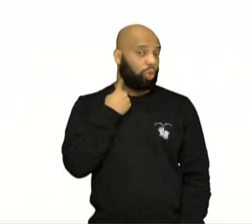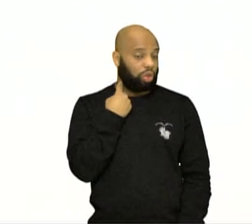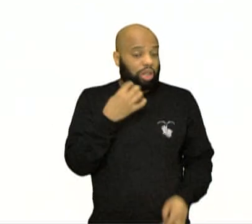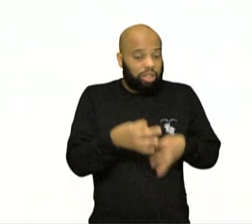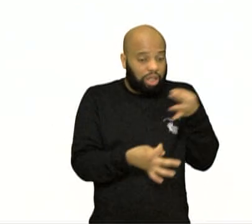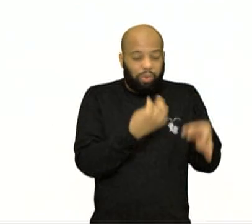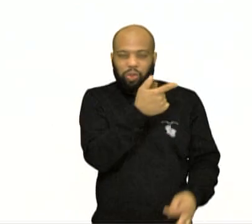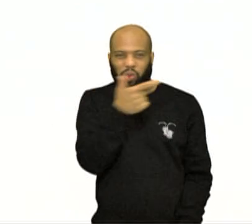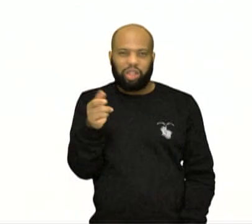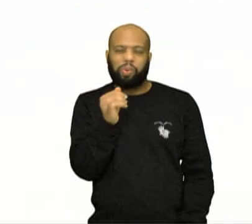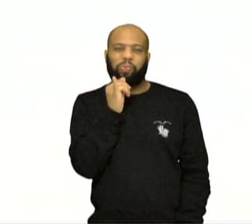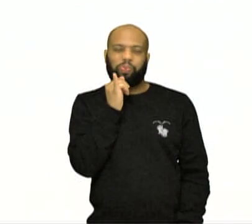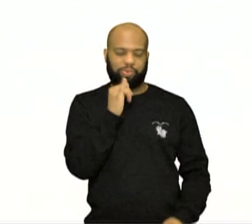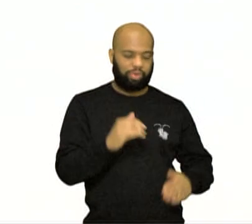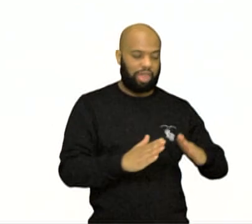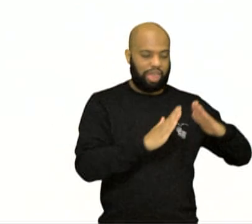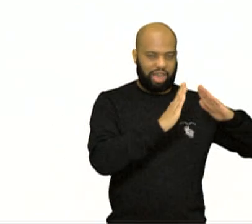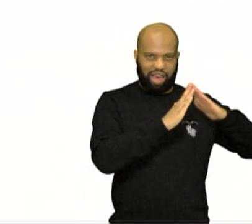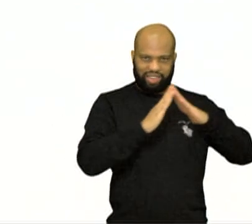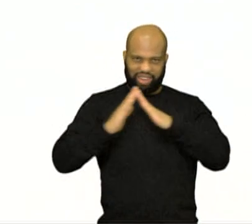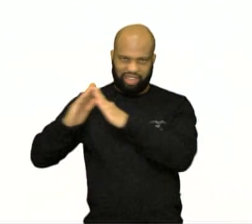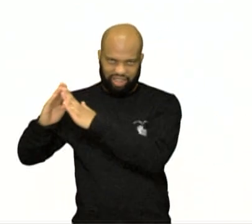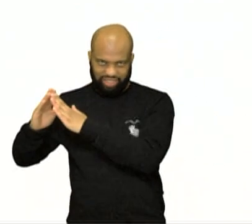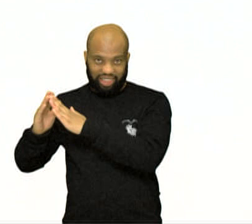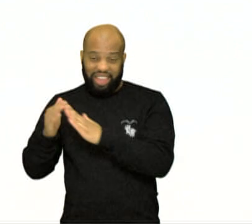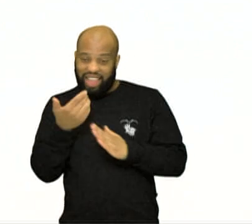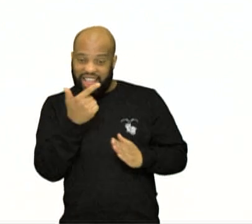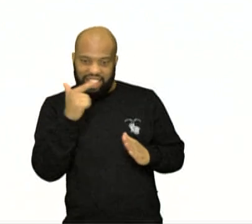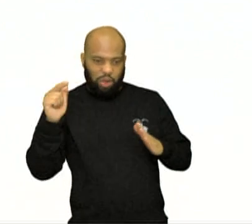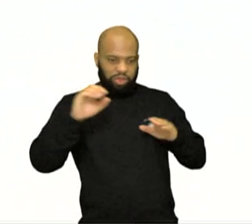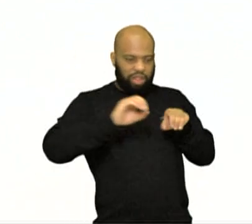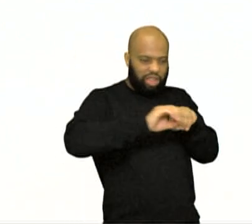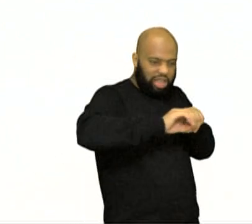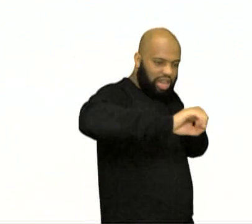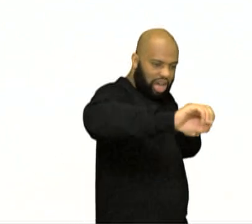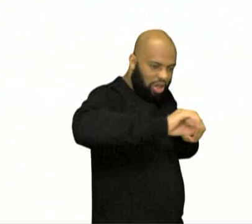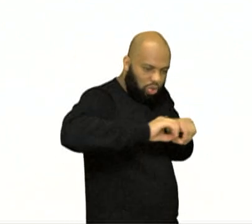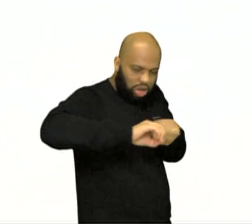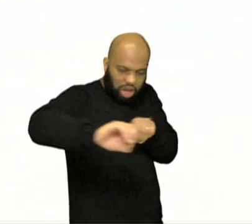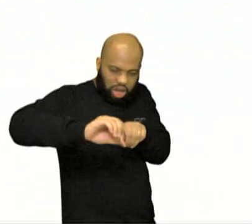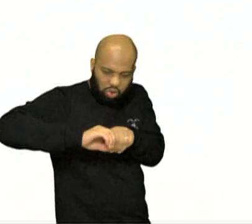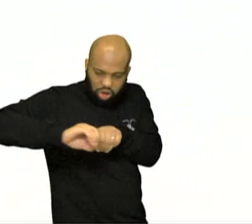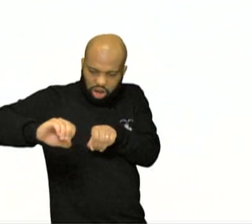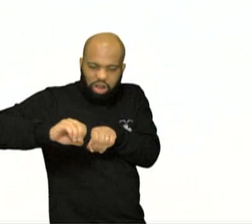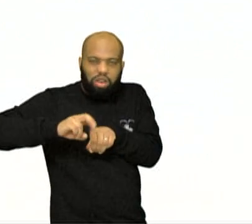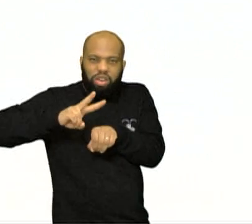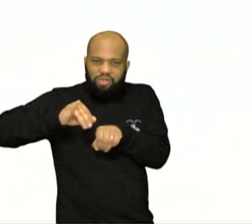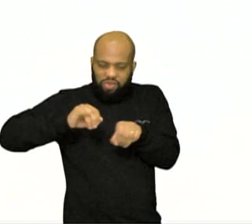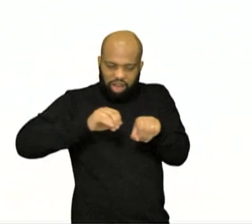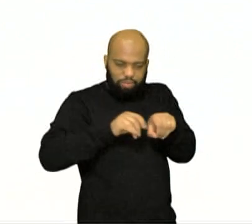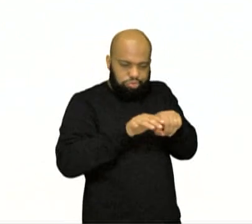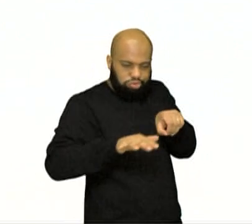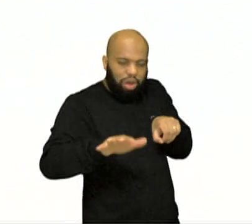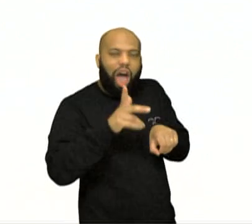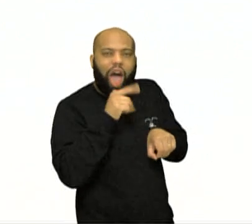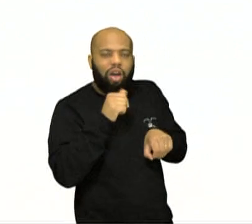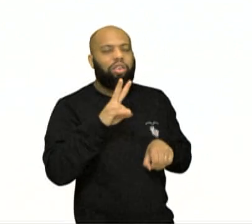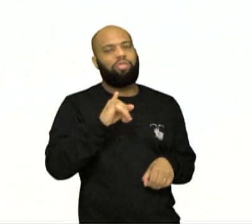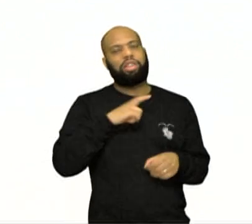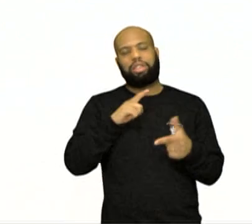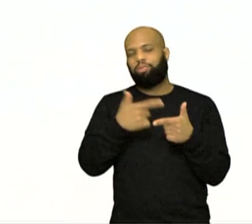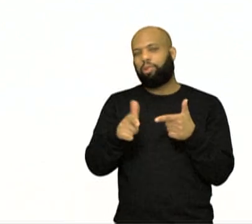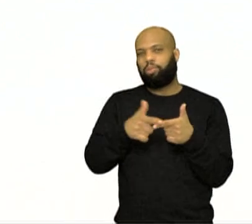casas e não ter uma rede de esgoto que faça a coleta desse esgoto e o tratamento vai gerar sérios problemas.